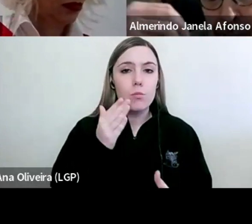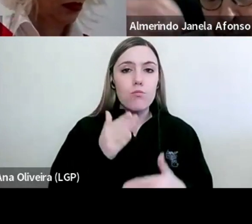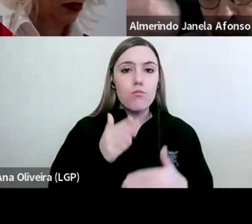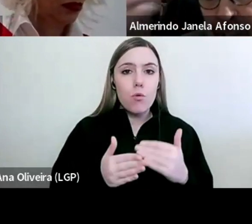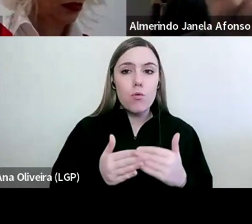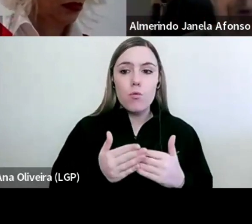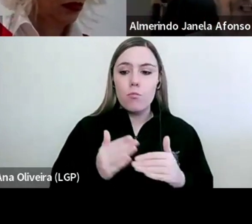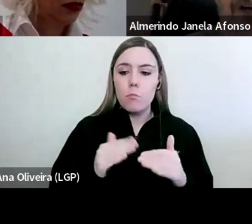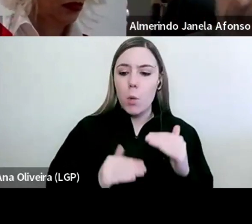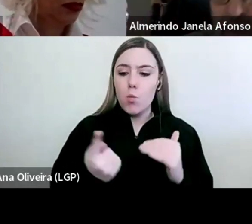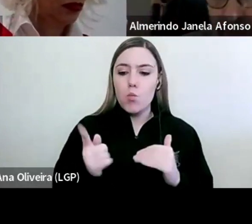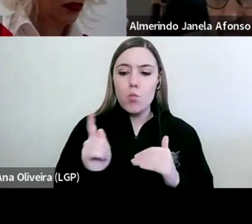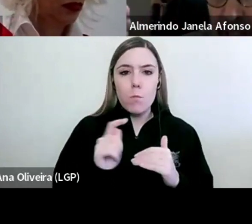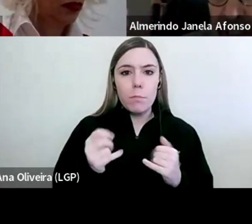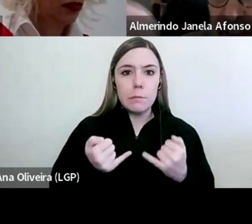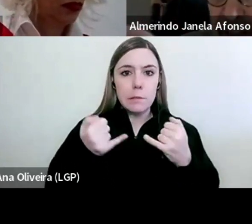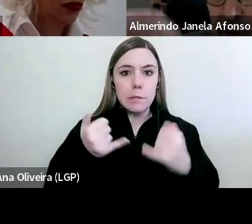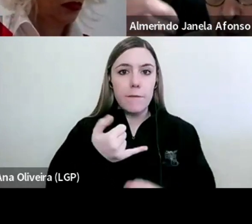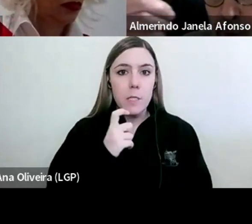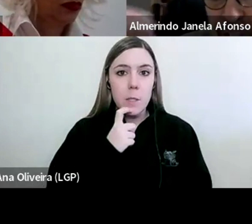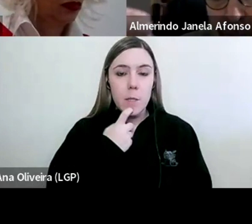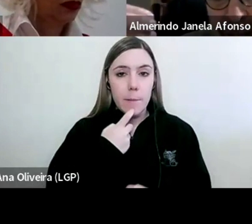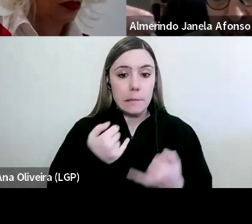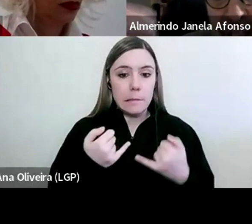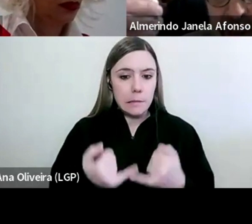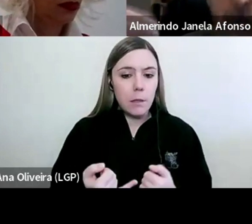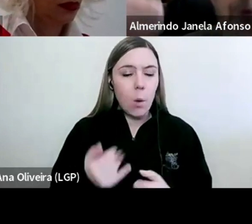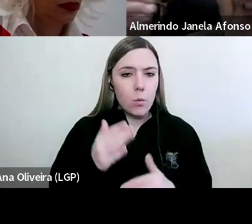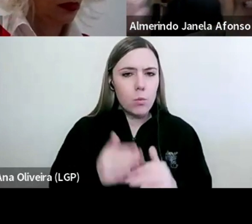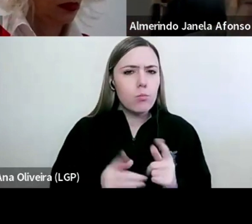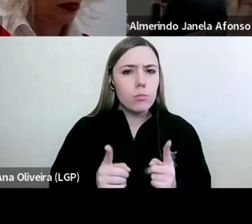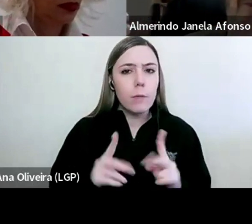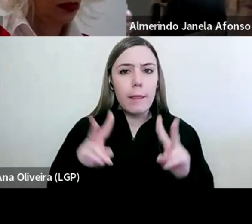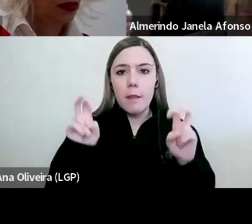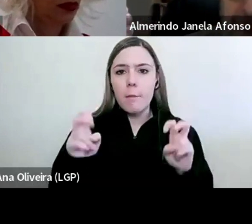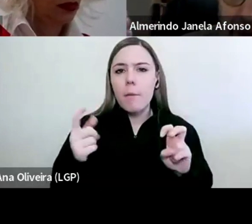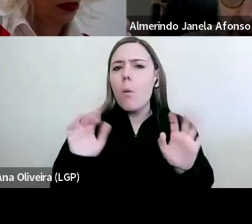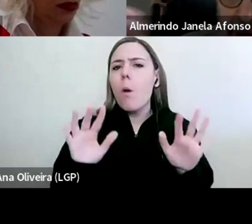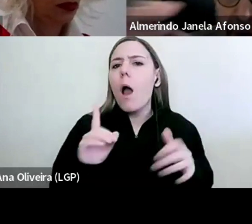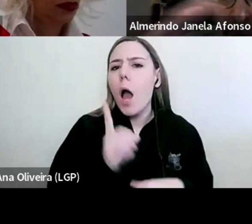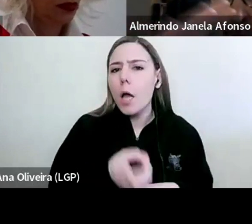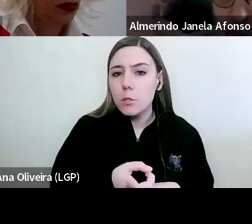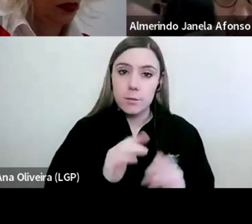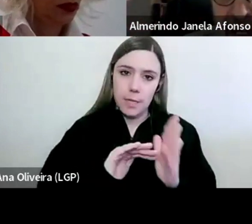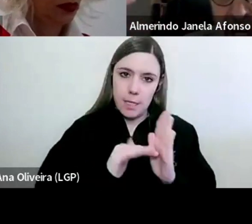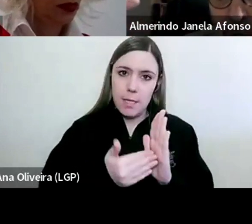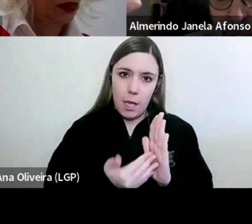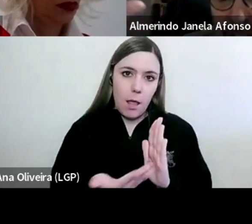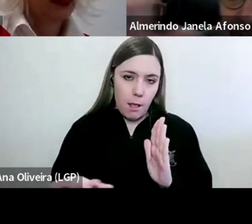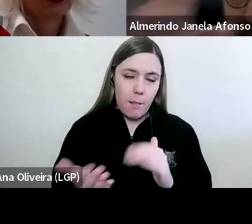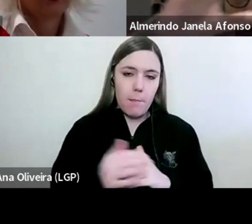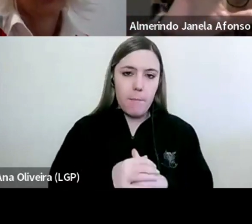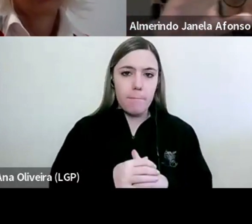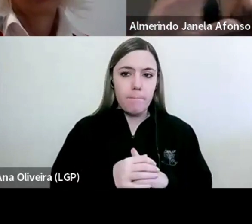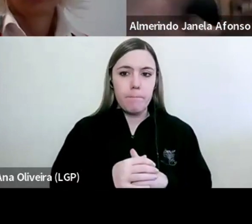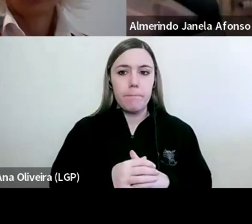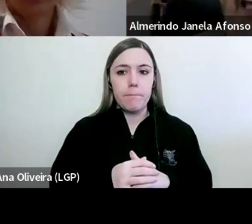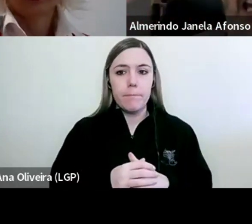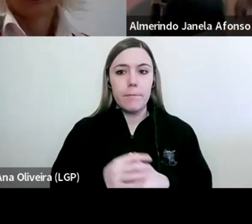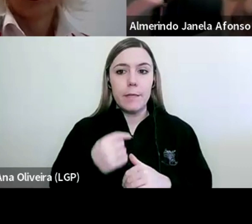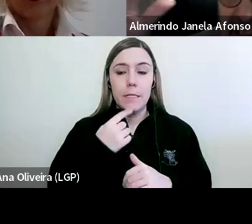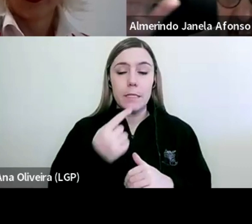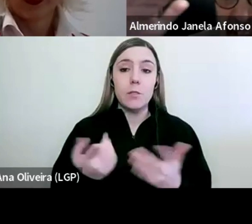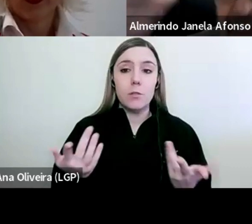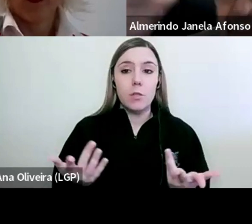de um mês depois da Revolução, teve como tema a questão dos exames. Com as parangonas, estudantes